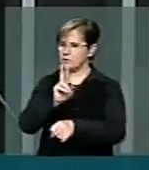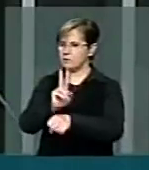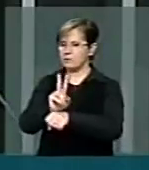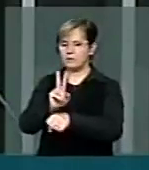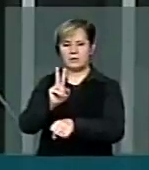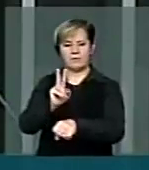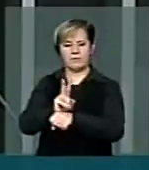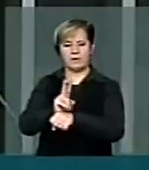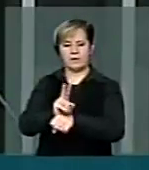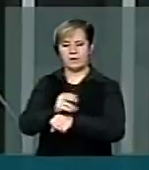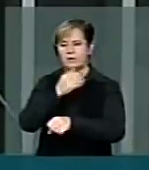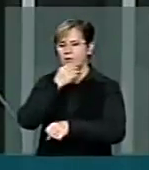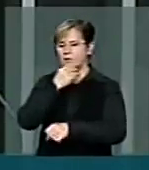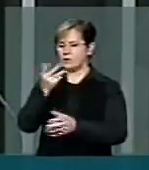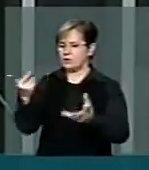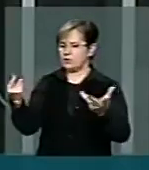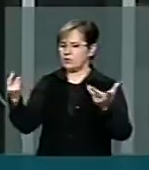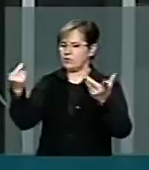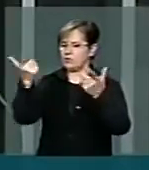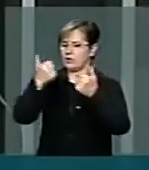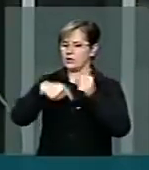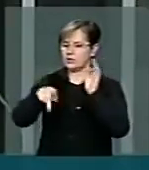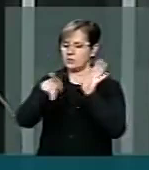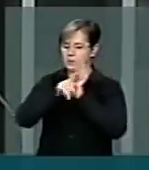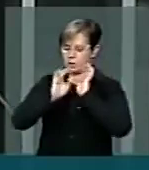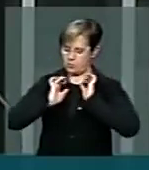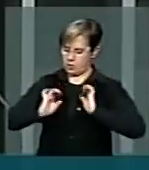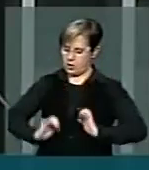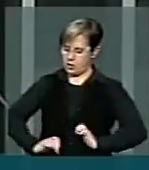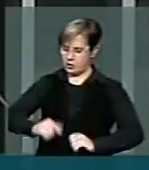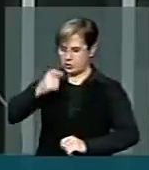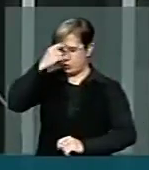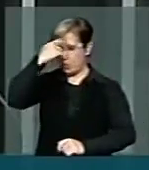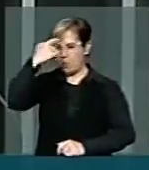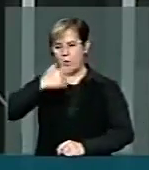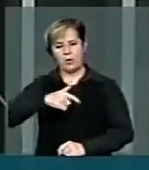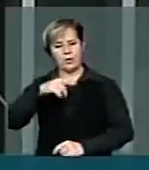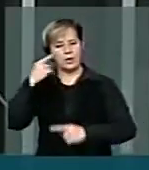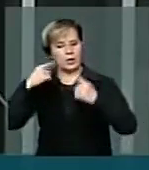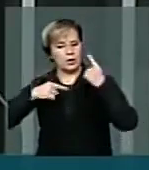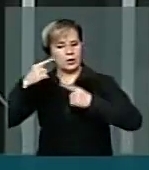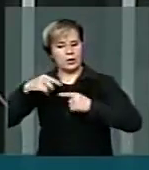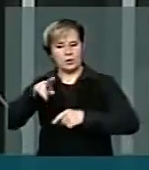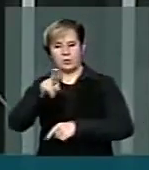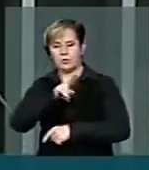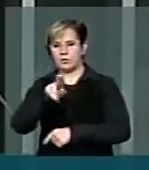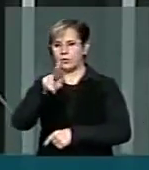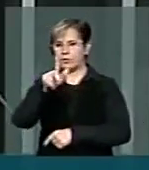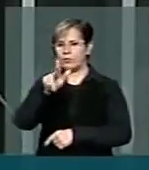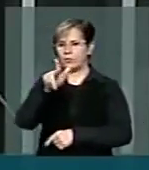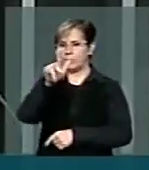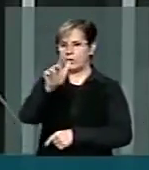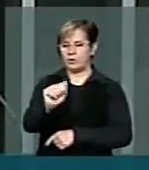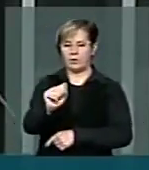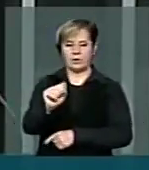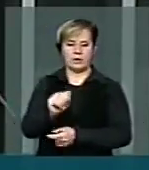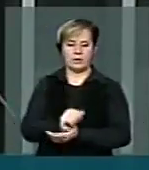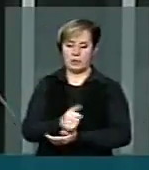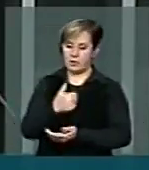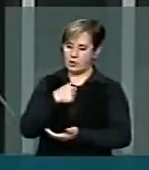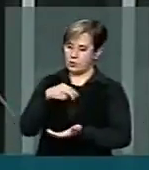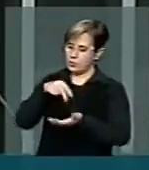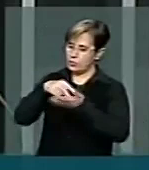de um grande patrimônio ético, moral e político chamado Lula. Estou aqui